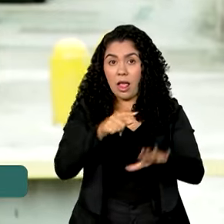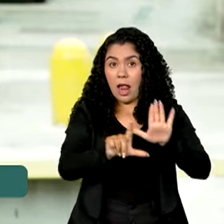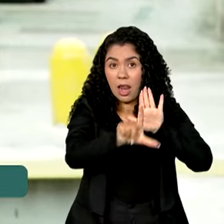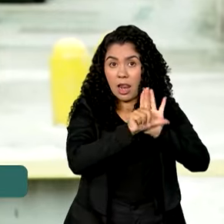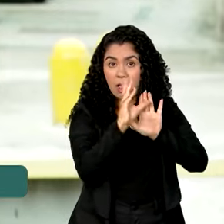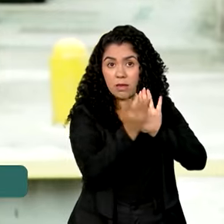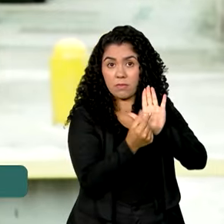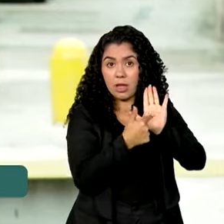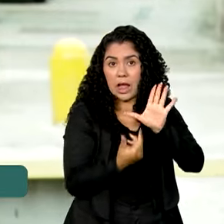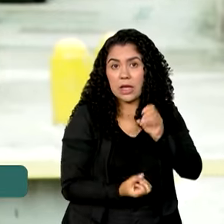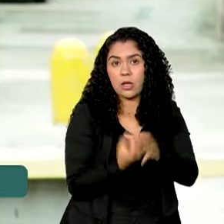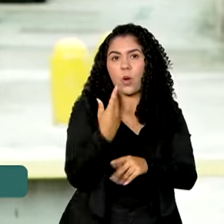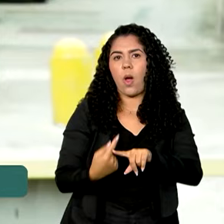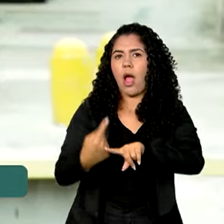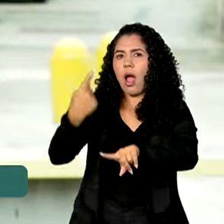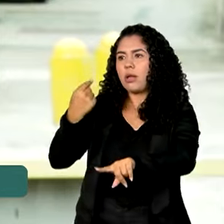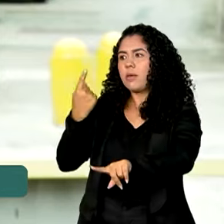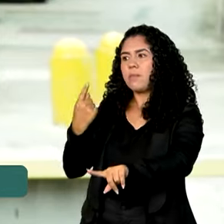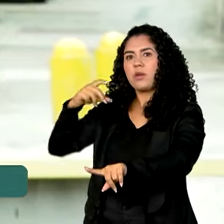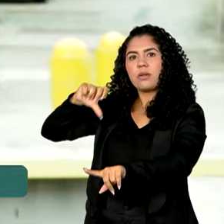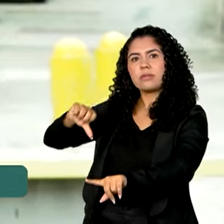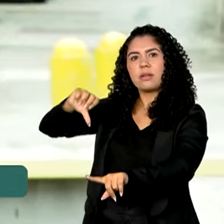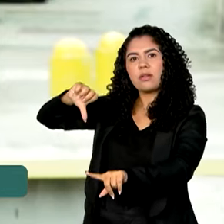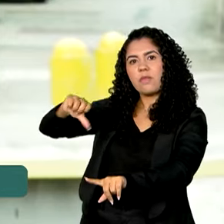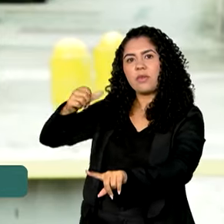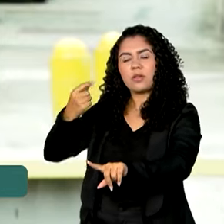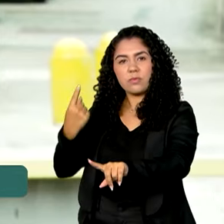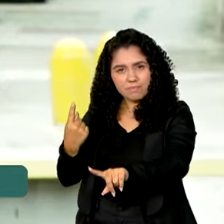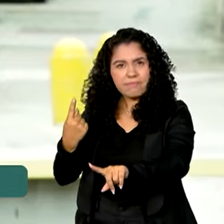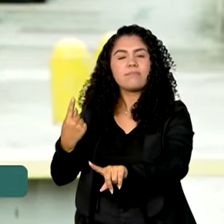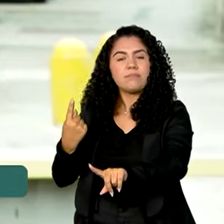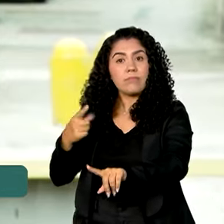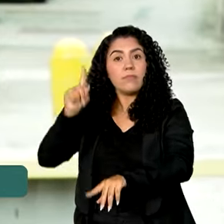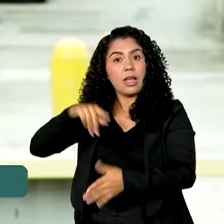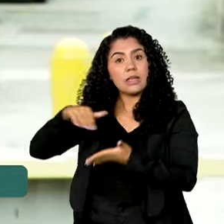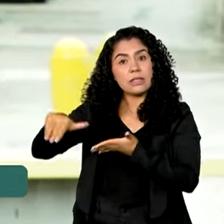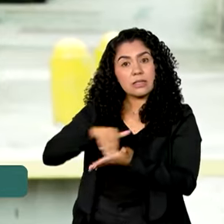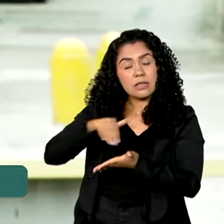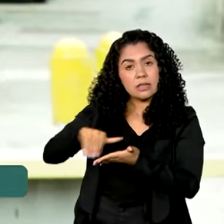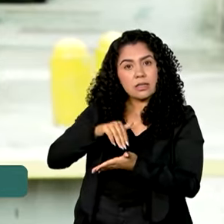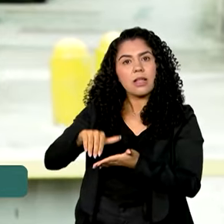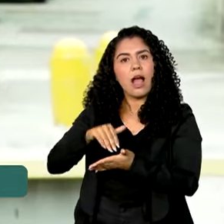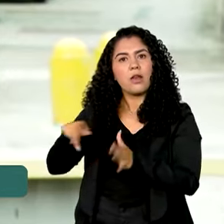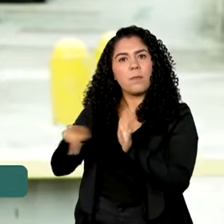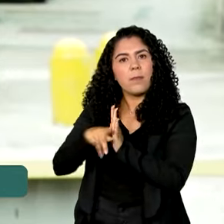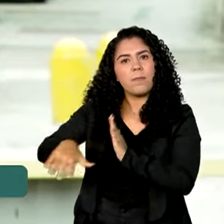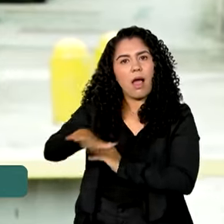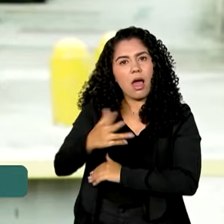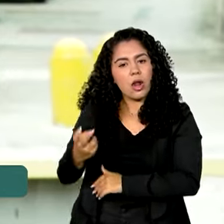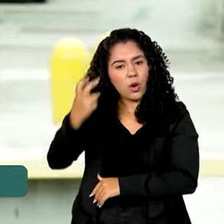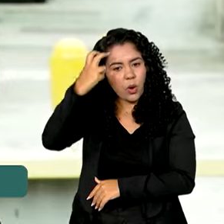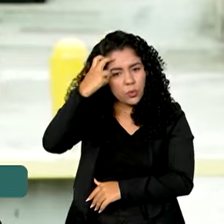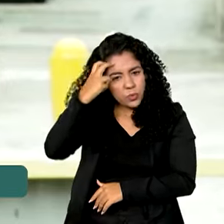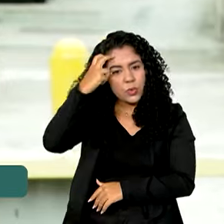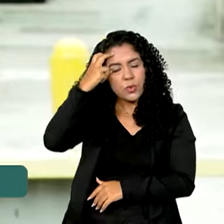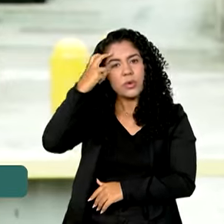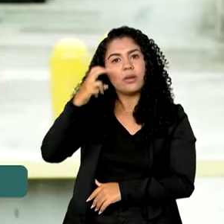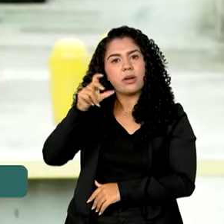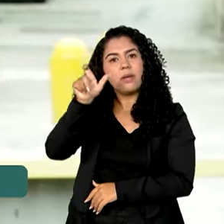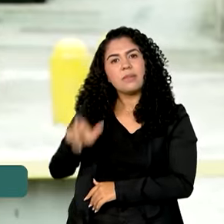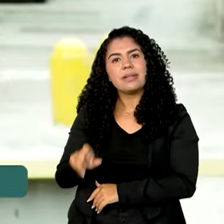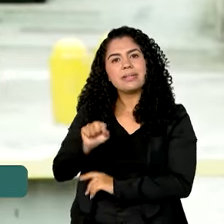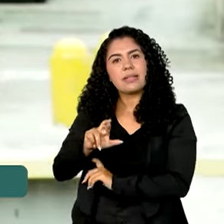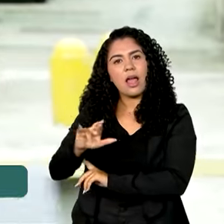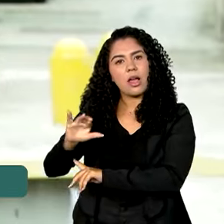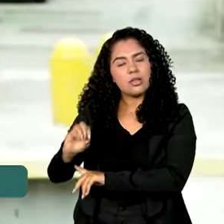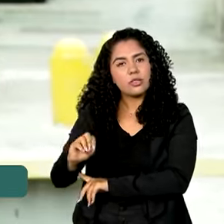1991 pelo então secretário da Cultura, Sérgio Rouanet, essa lei autoriza